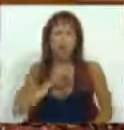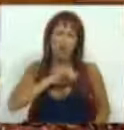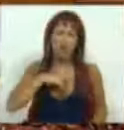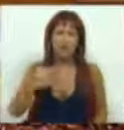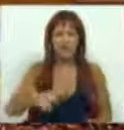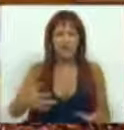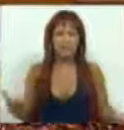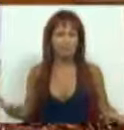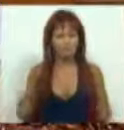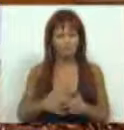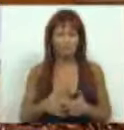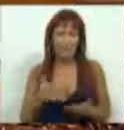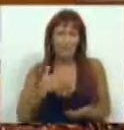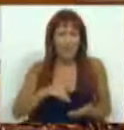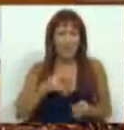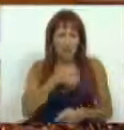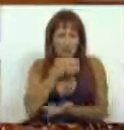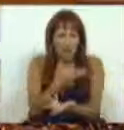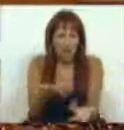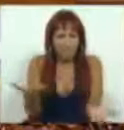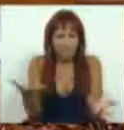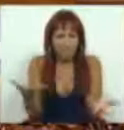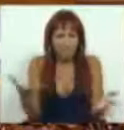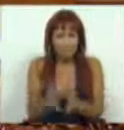ao senhor Presidente que me deixe falar...